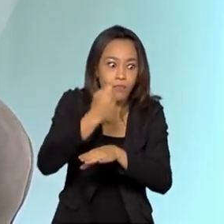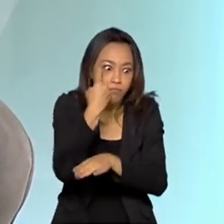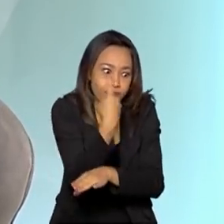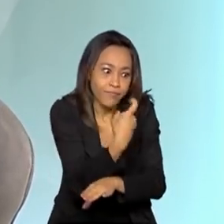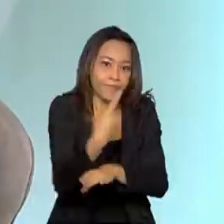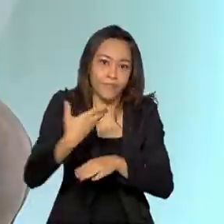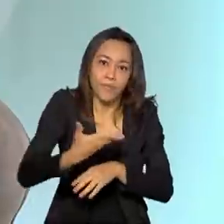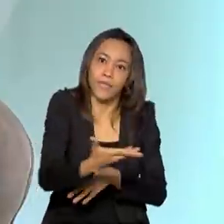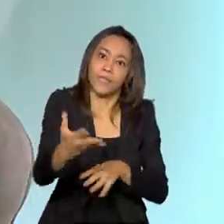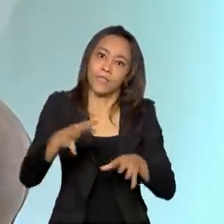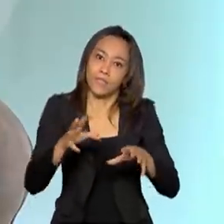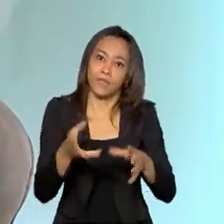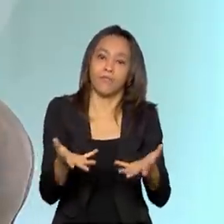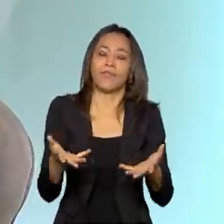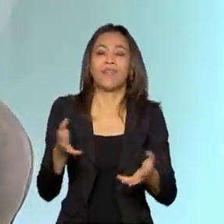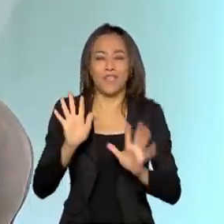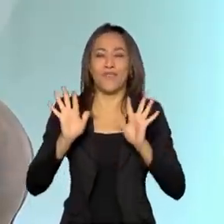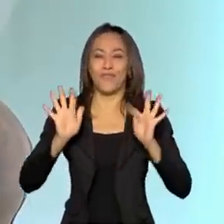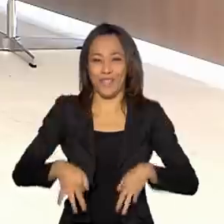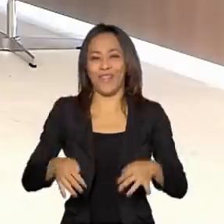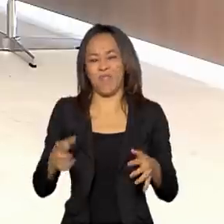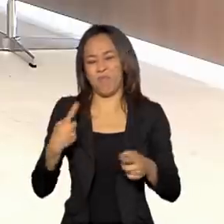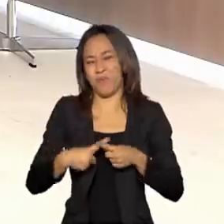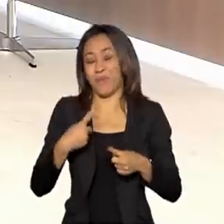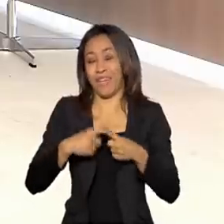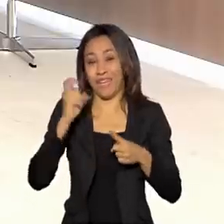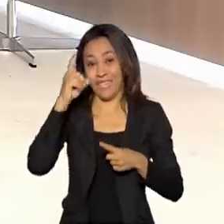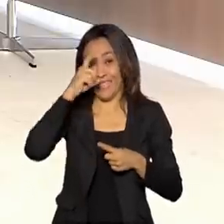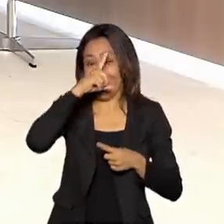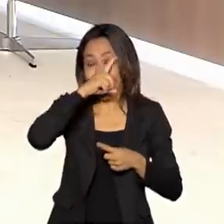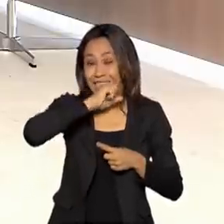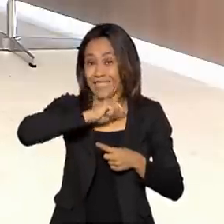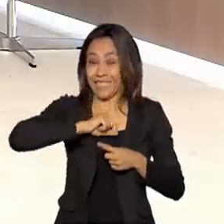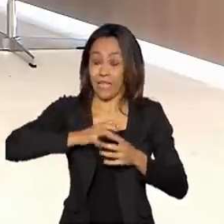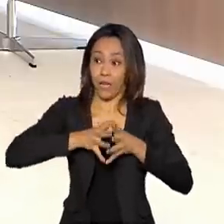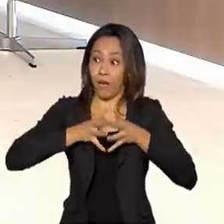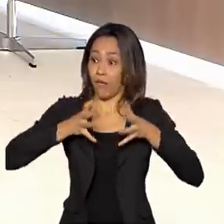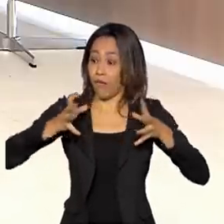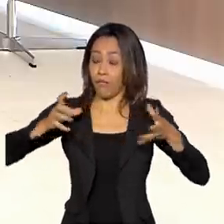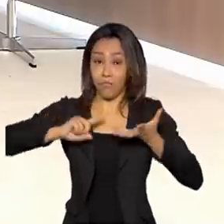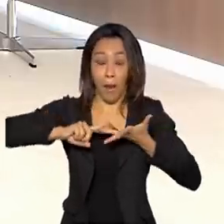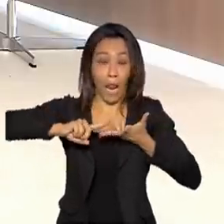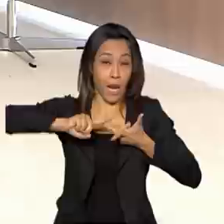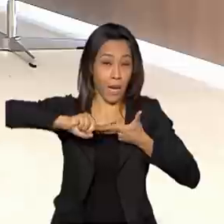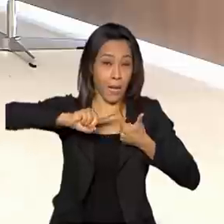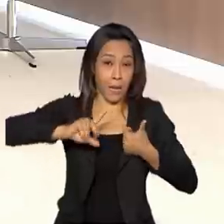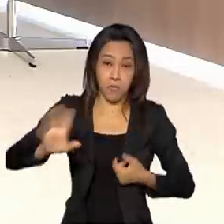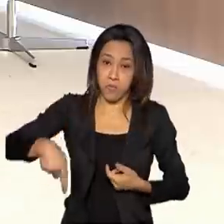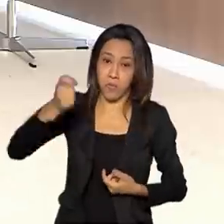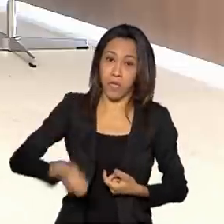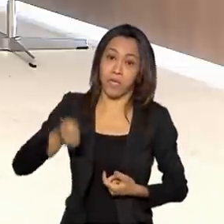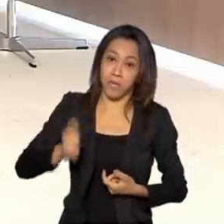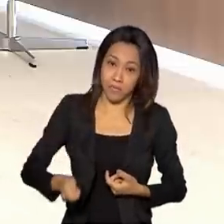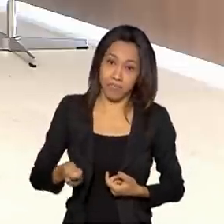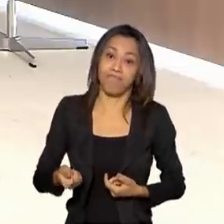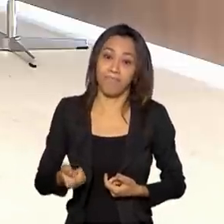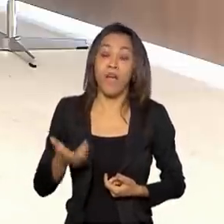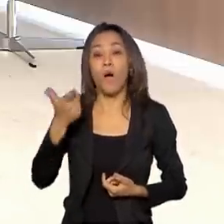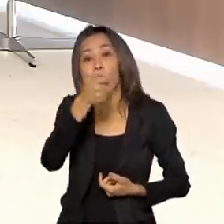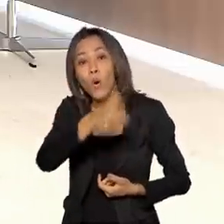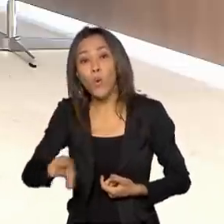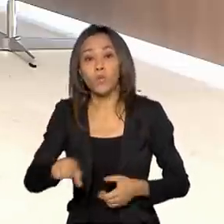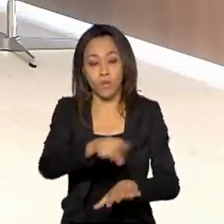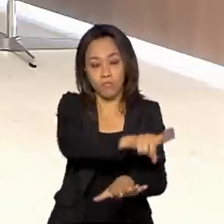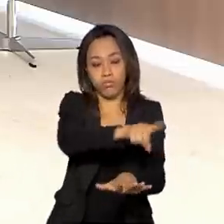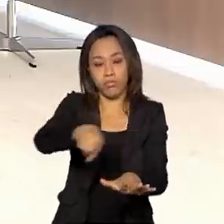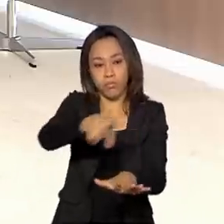finalizando, perdão aqui, porque o leilão realmente é complexo e bastante grande e diversificado em termos de faixa de rádio frequência, nós vamos listar também a faixa de